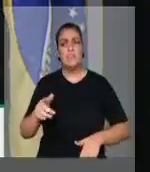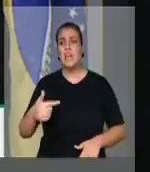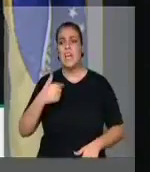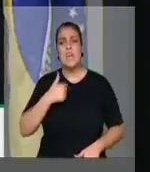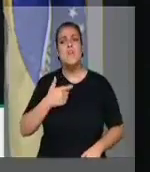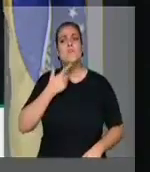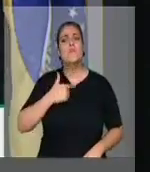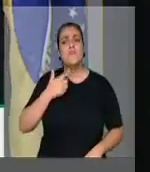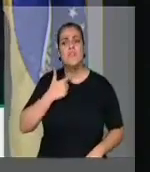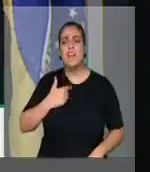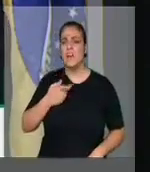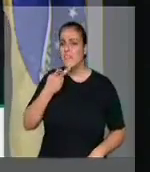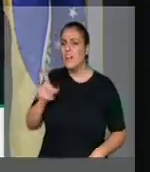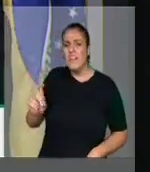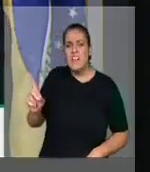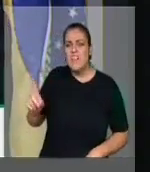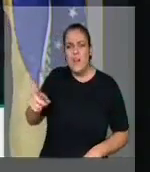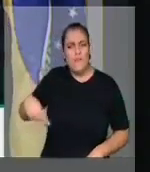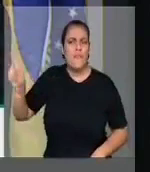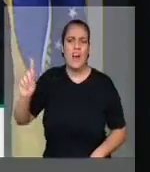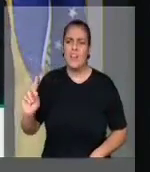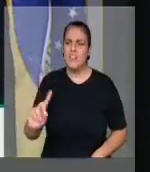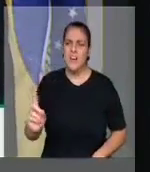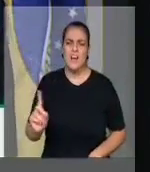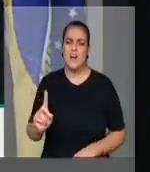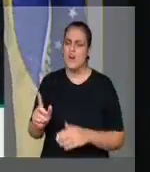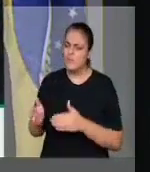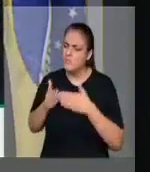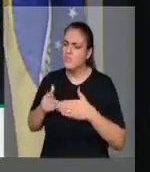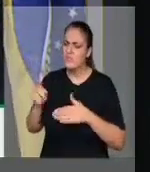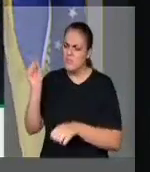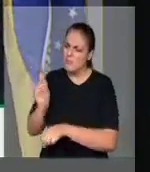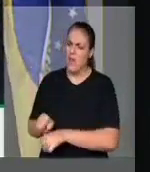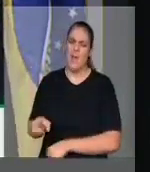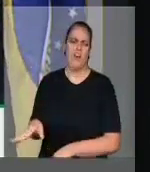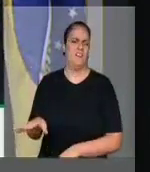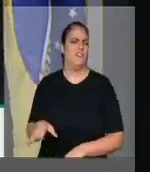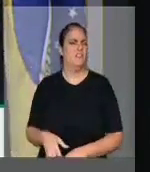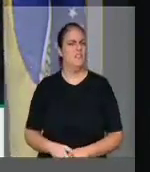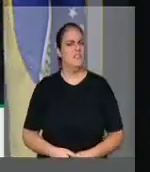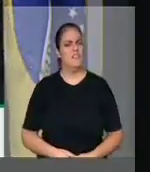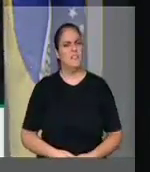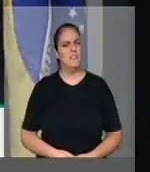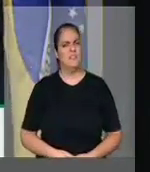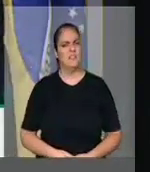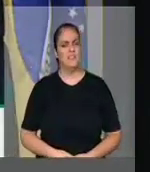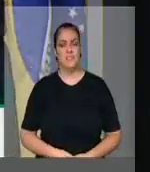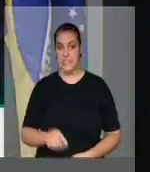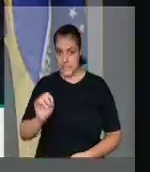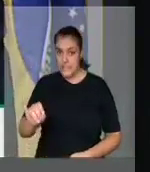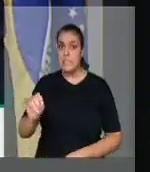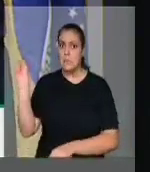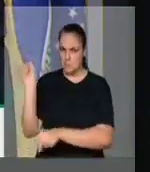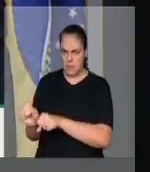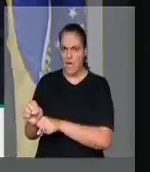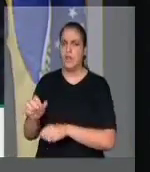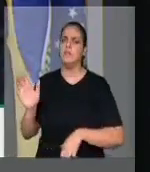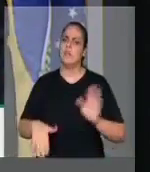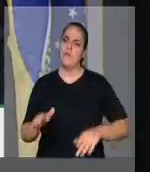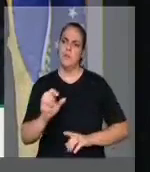parar de trabalhar. Aí a sociedade iria começar a respeitar